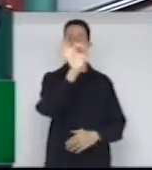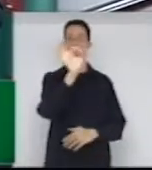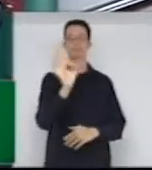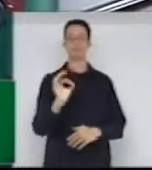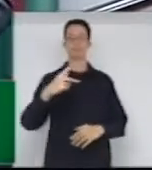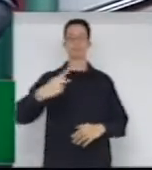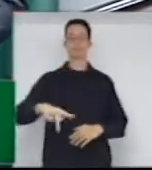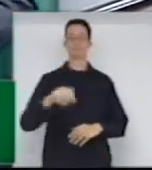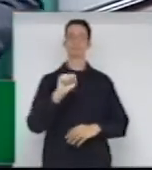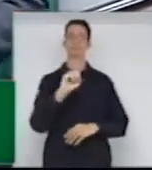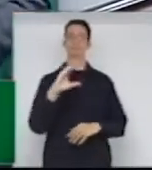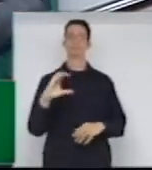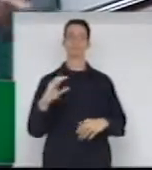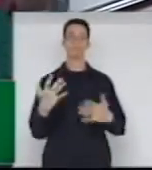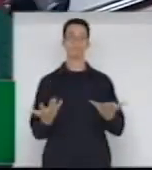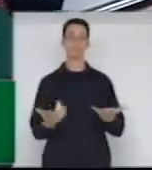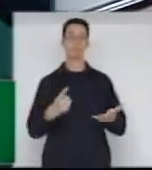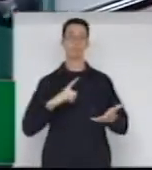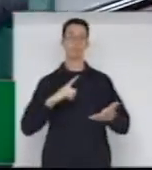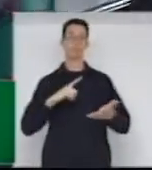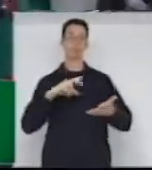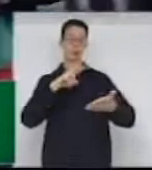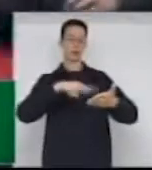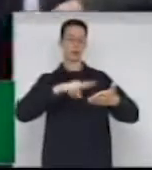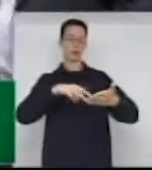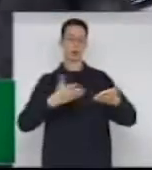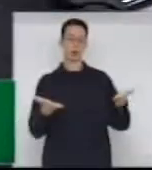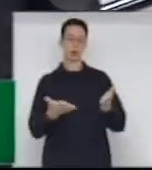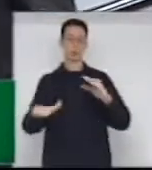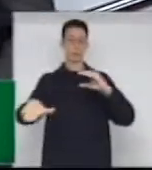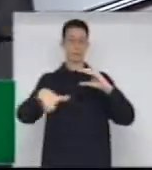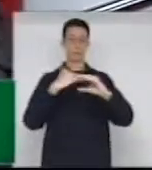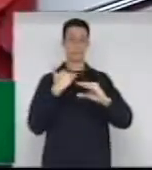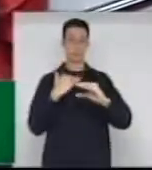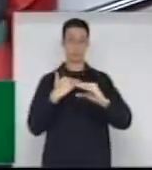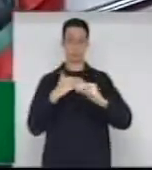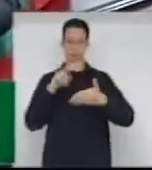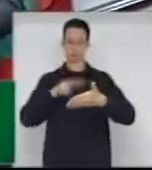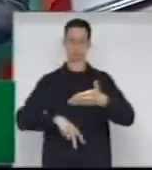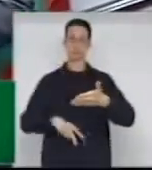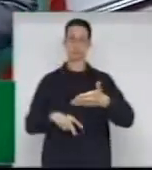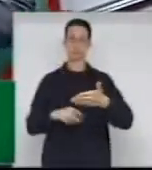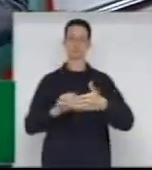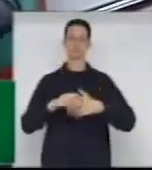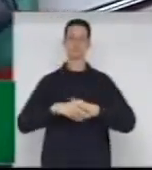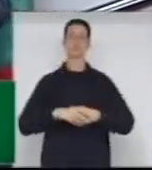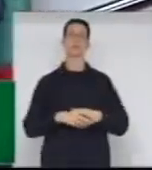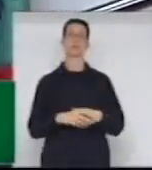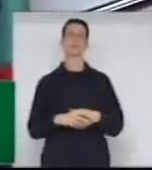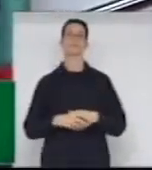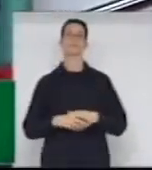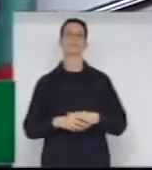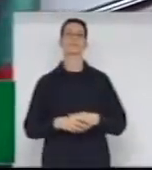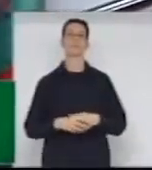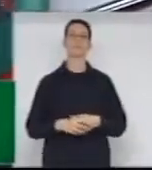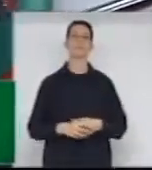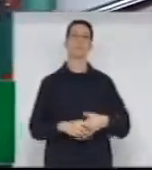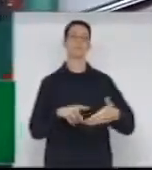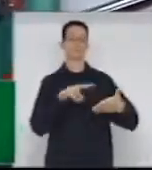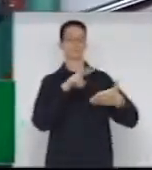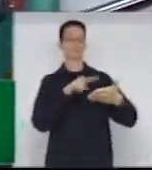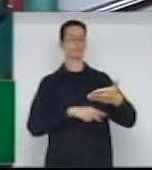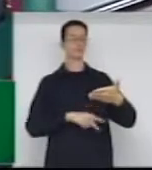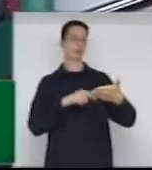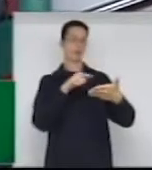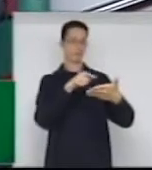Catarina. Então eu vou ler na íntegra o e-mail que eu recebi dessas catarinenses. Em virtude da